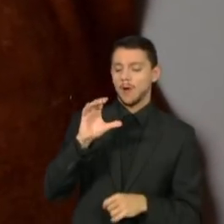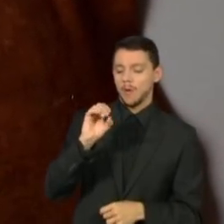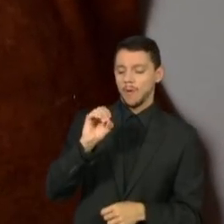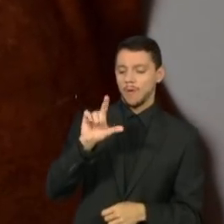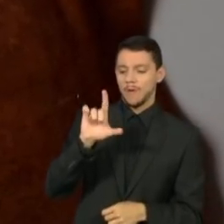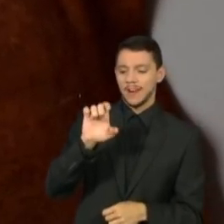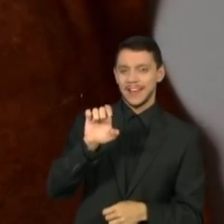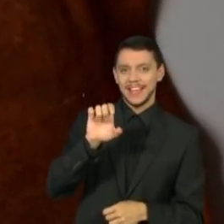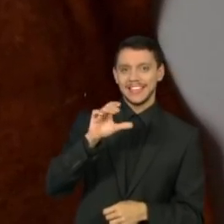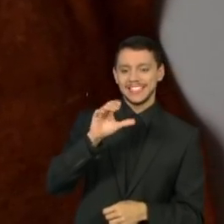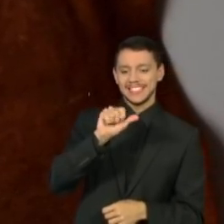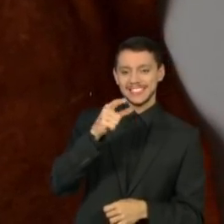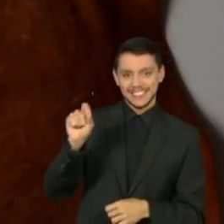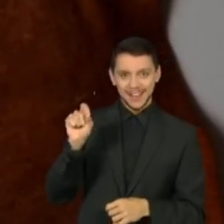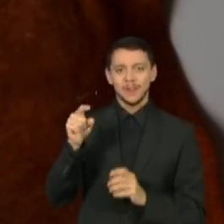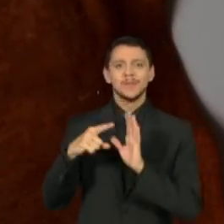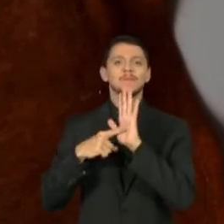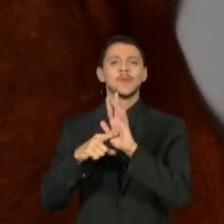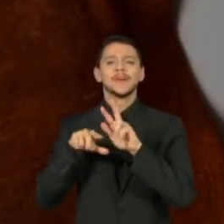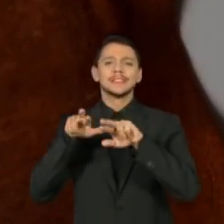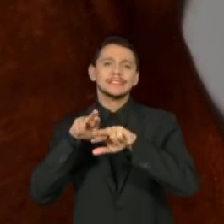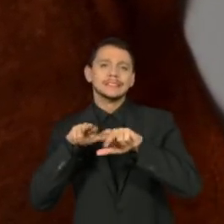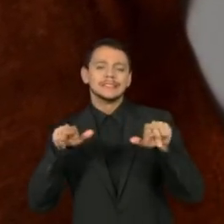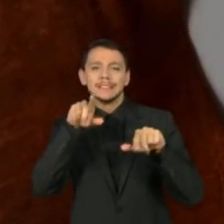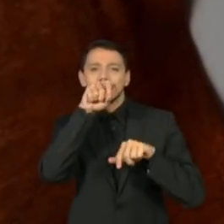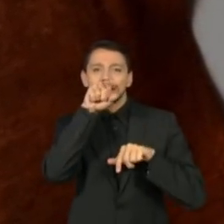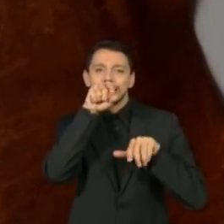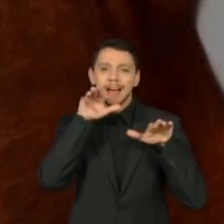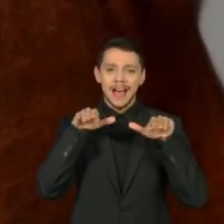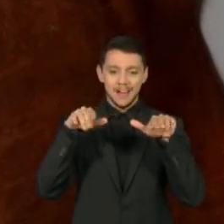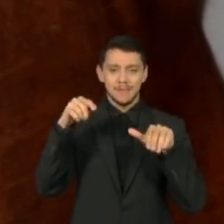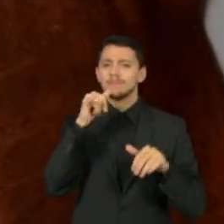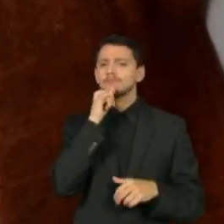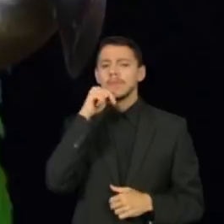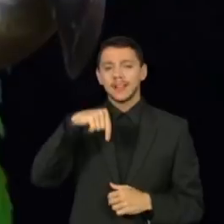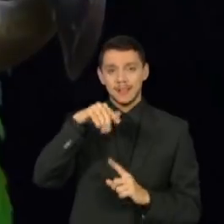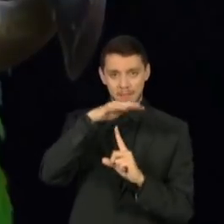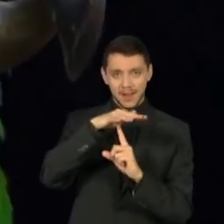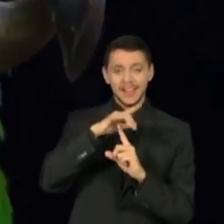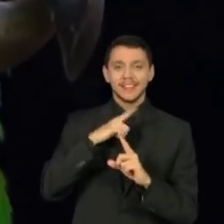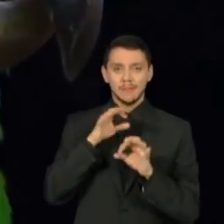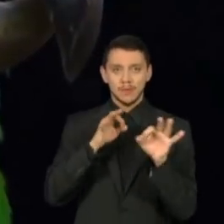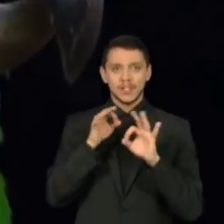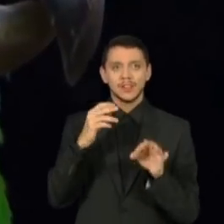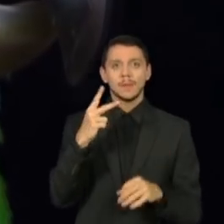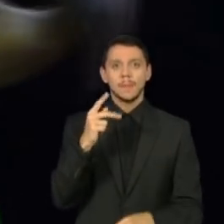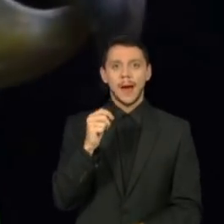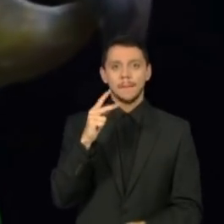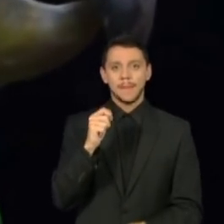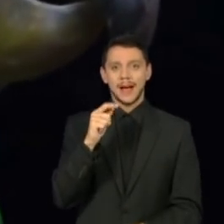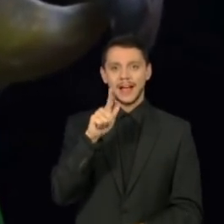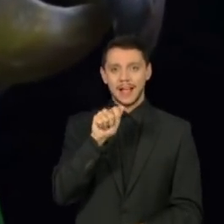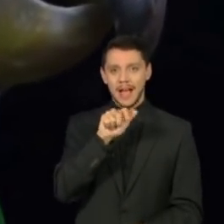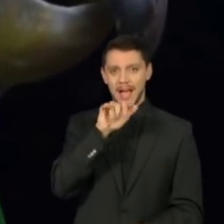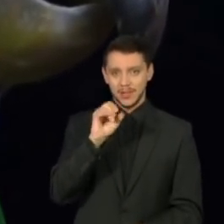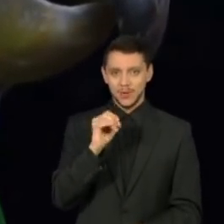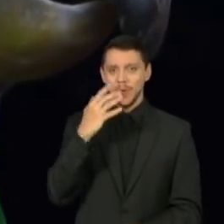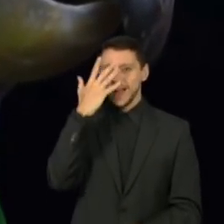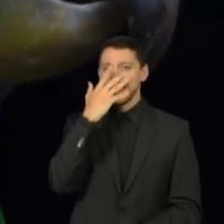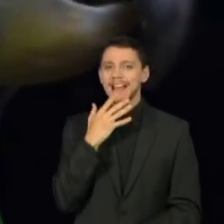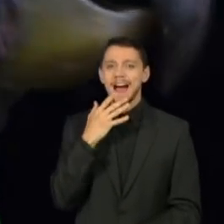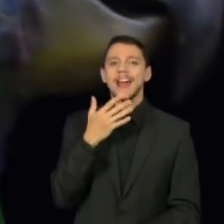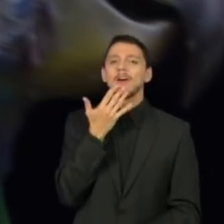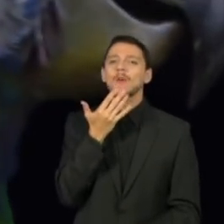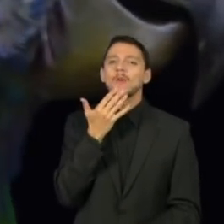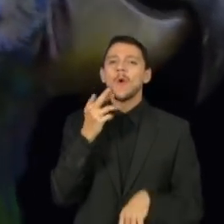determinadas aves, que nem aqui no Paraná a gente tem o projeto dos papagaio de cara roxa. Então, para mim, seria uma